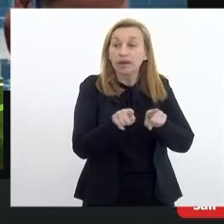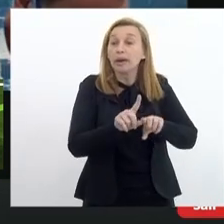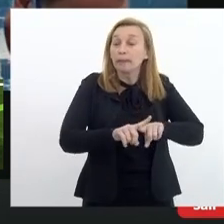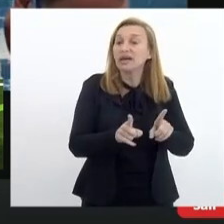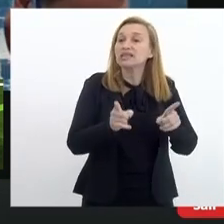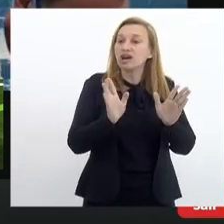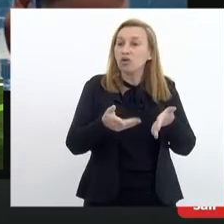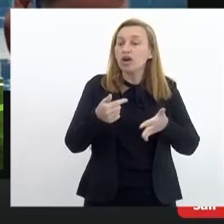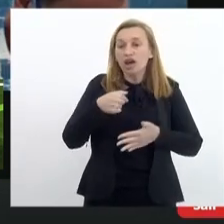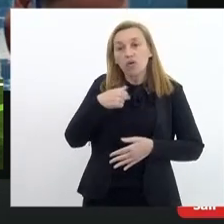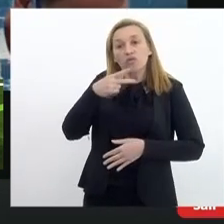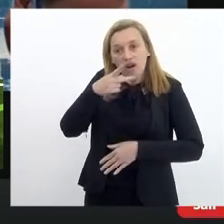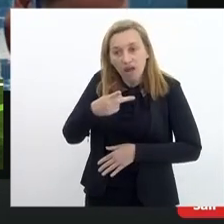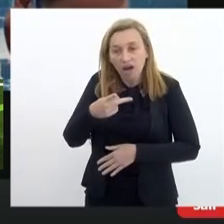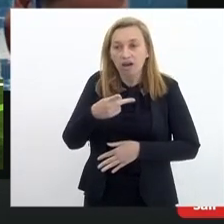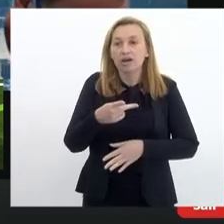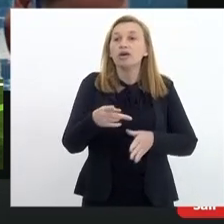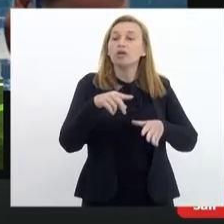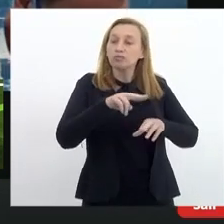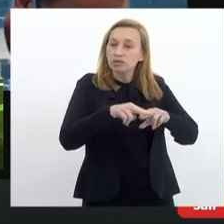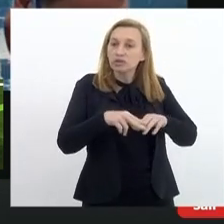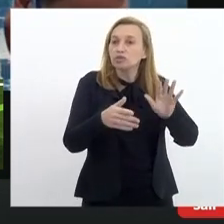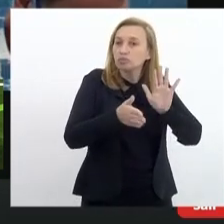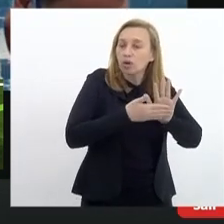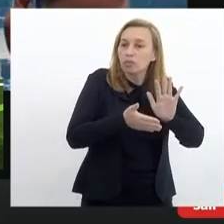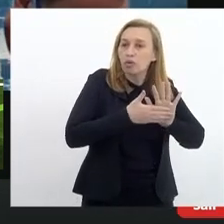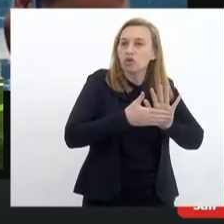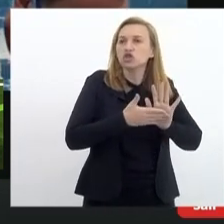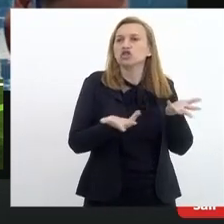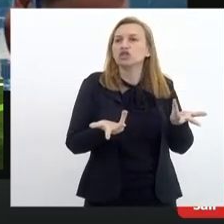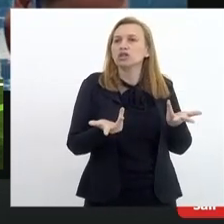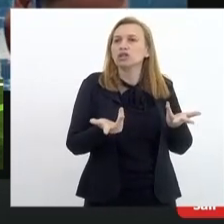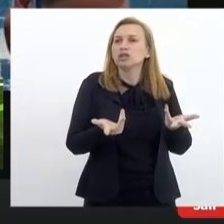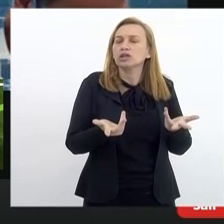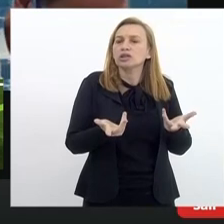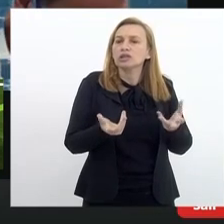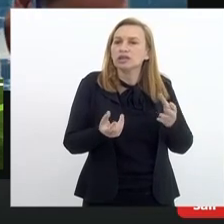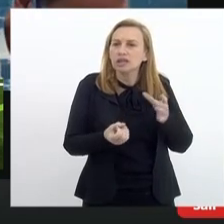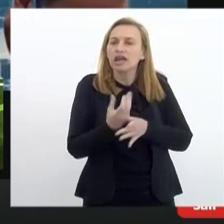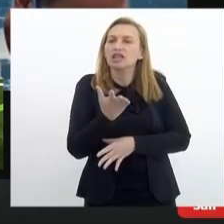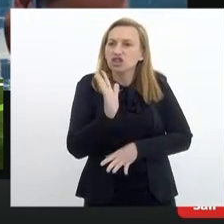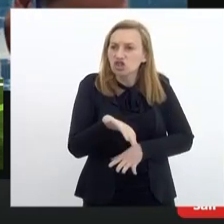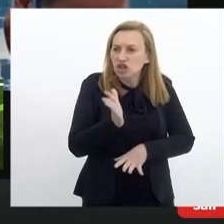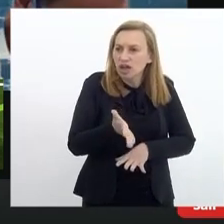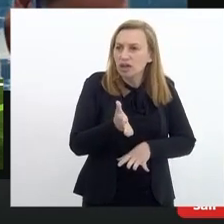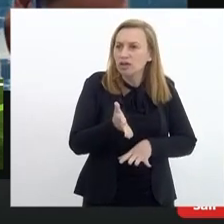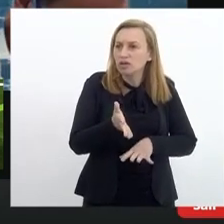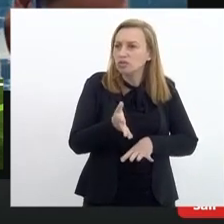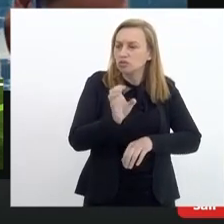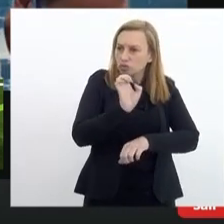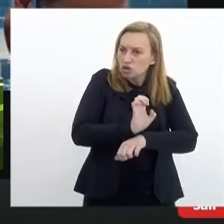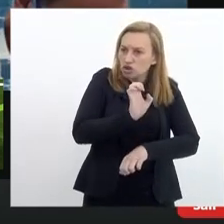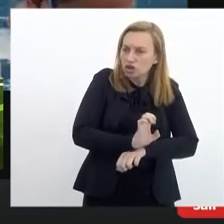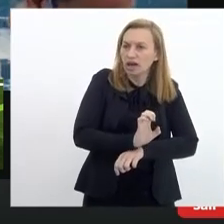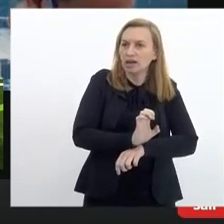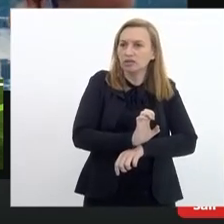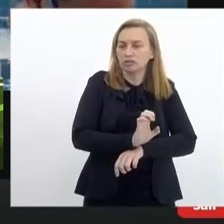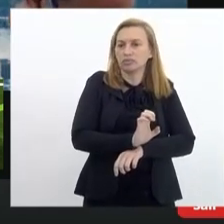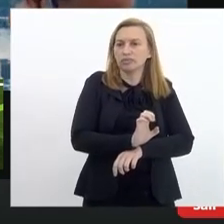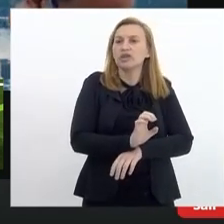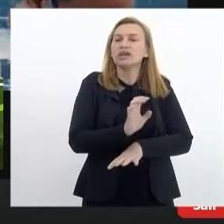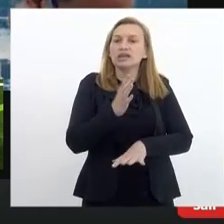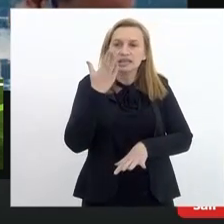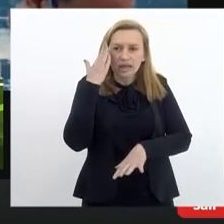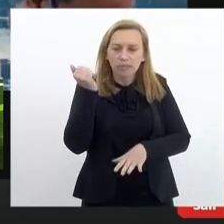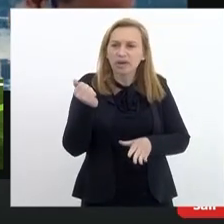ouvido né por isso a gente propõe né que seja feita que o estado chama uma conferência estadual né porque a gente sabe que a maioria